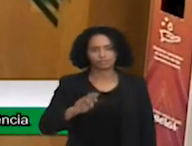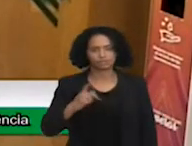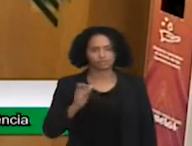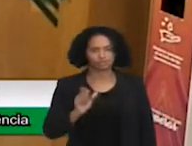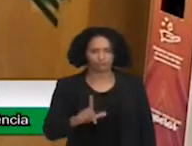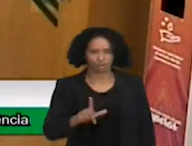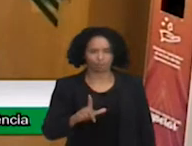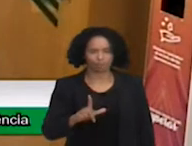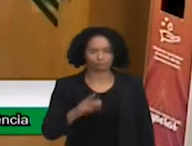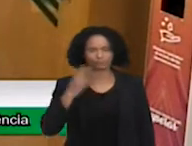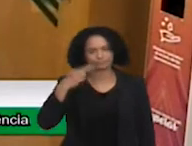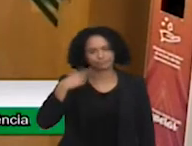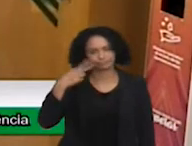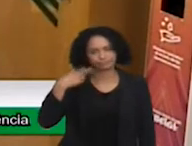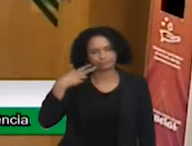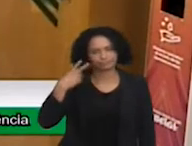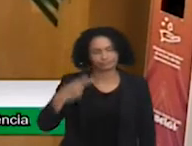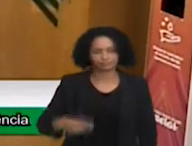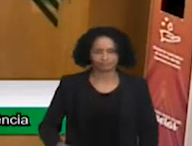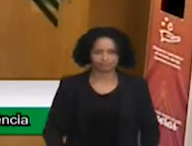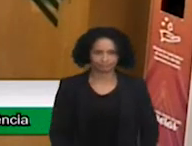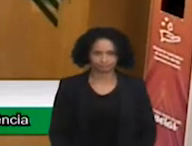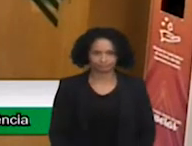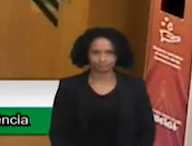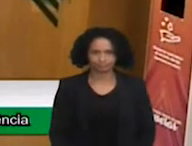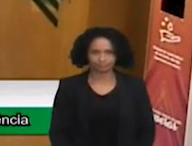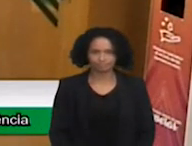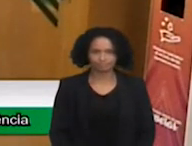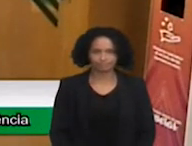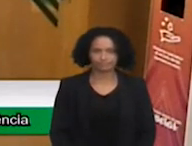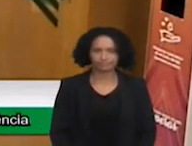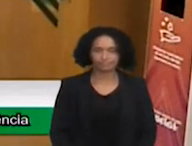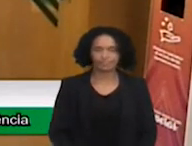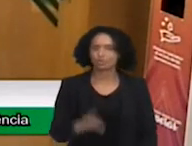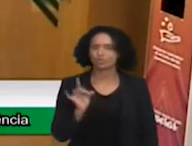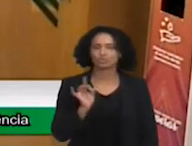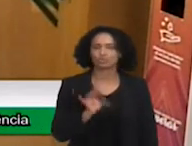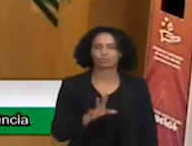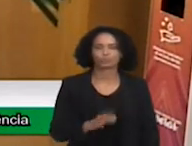Figueiredo, vereador. São só estes. Esse aqui?